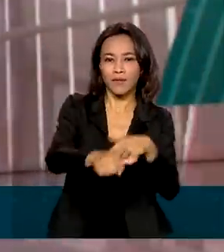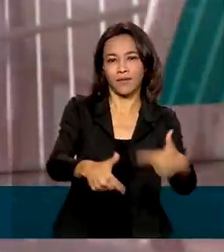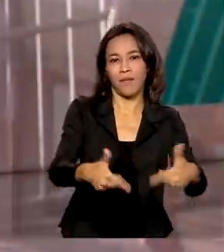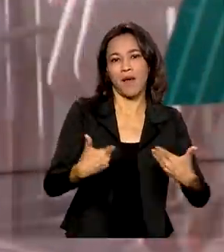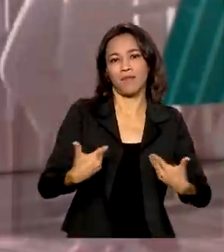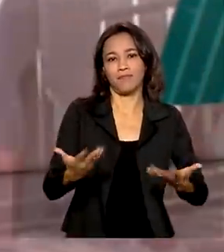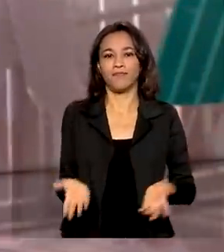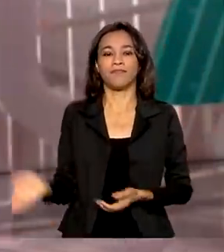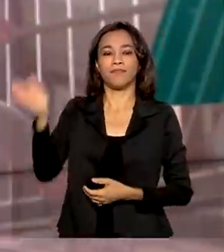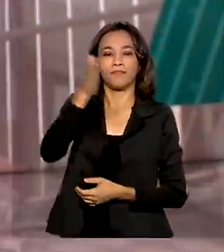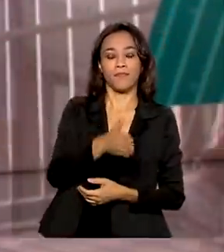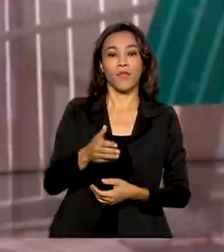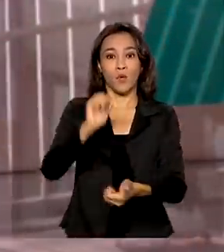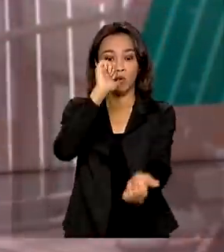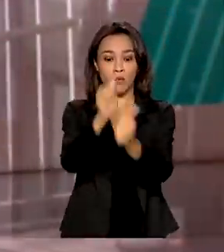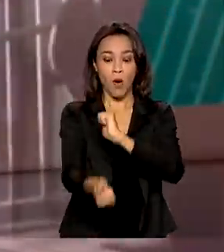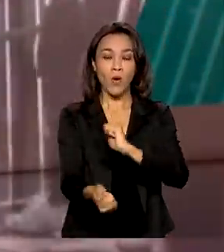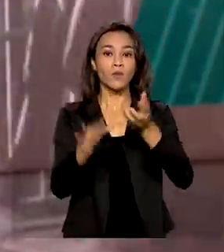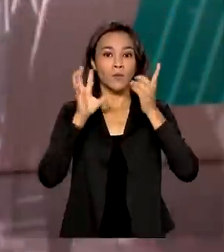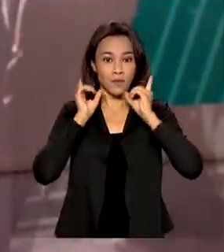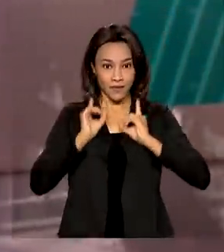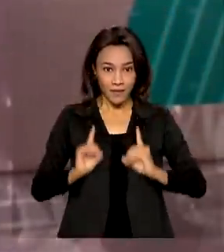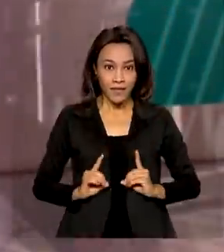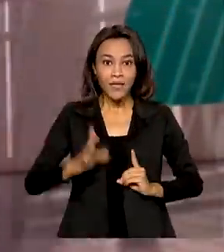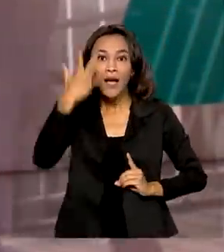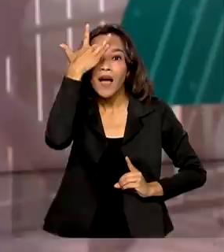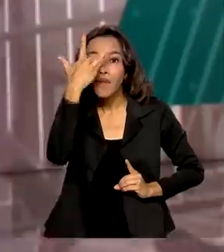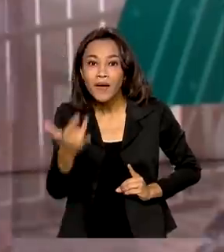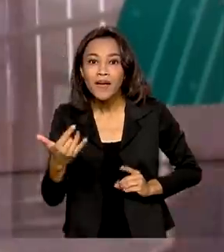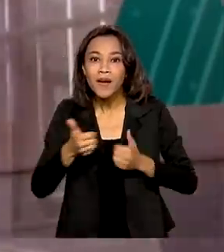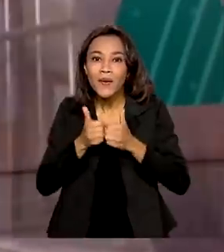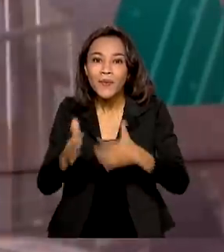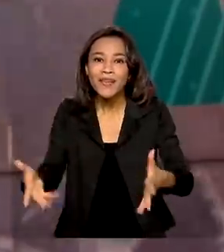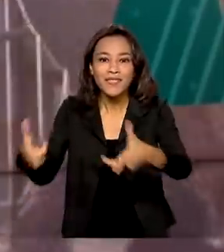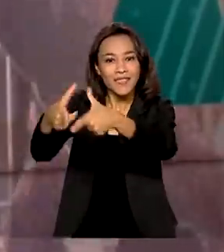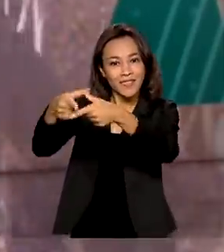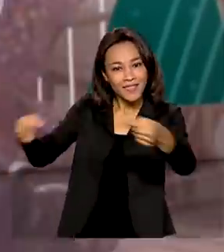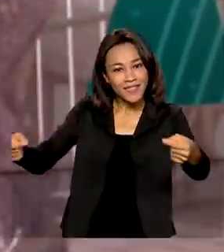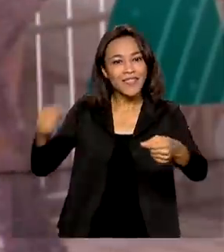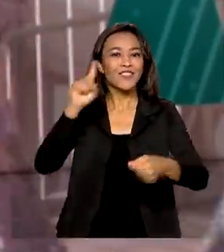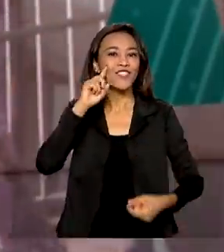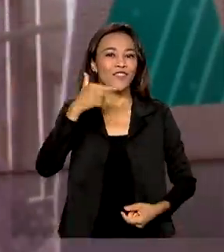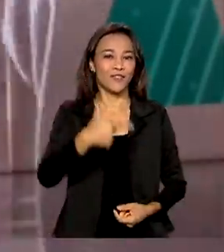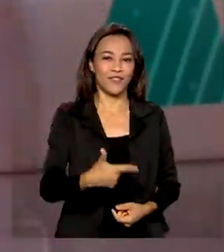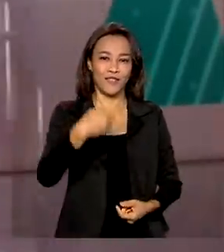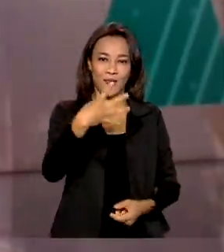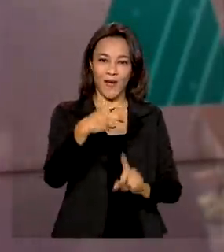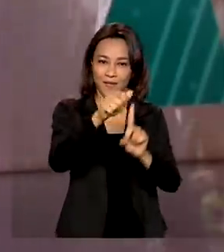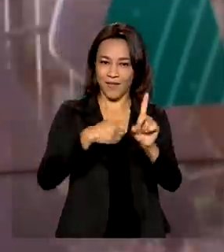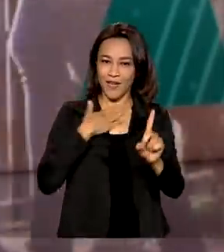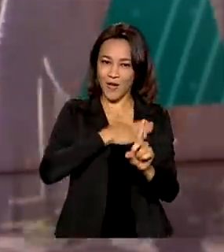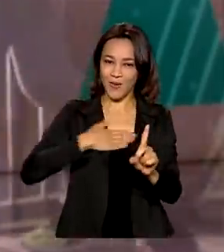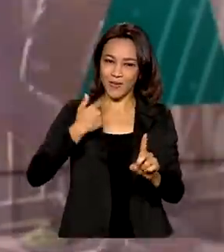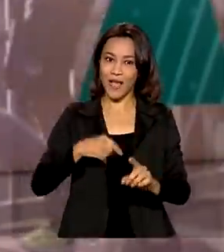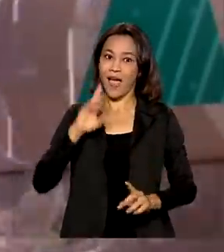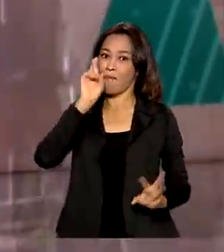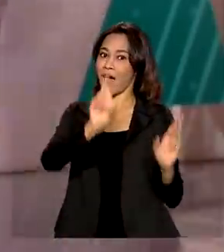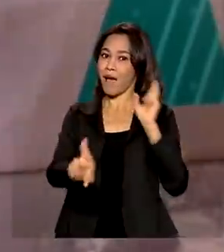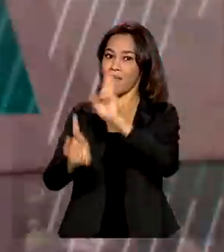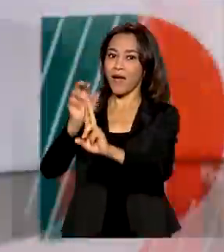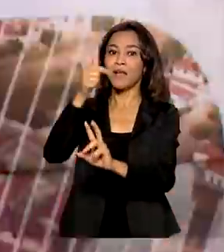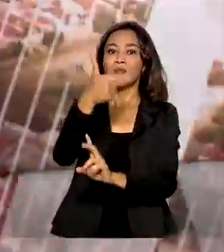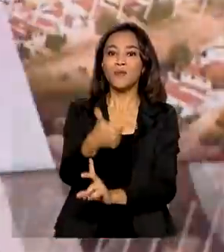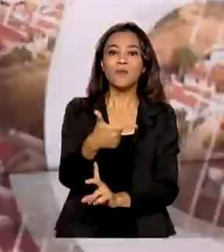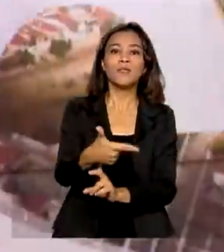Os Jogos Paralímpicos de Tóquio começam amanhã, 24 de agosto. O Brasil será representado por 253